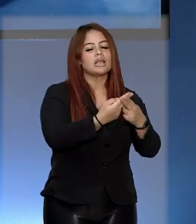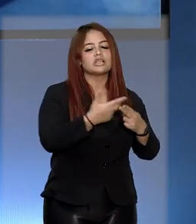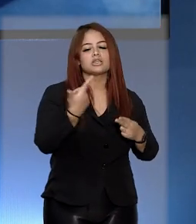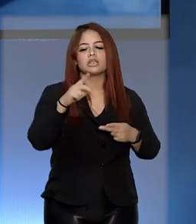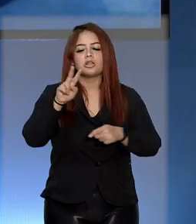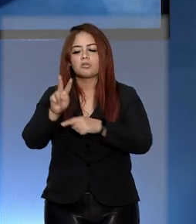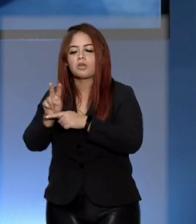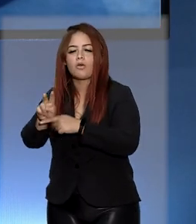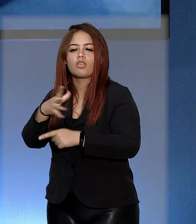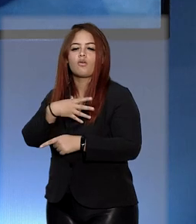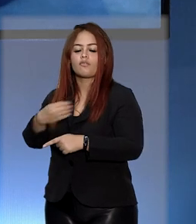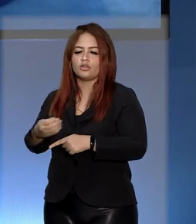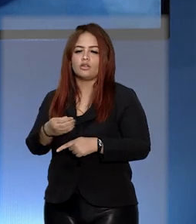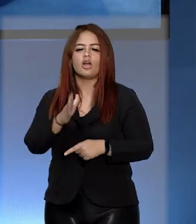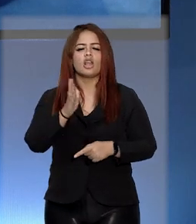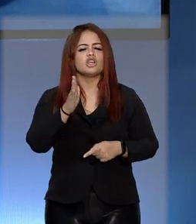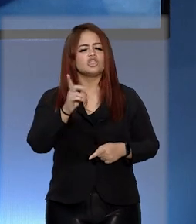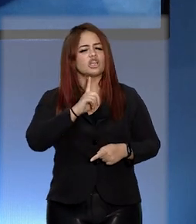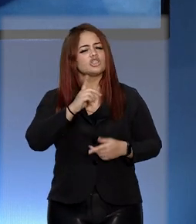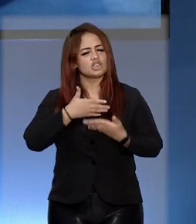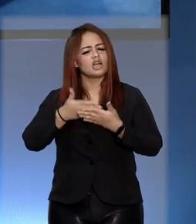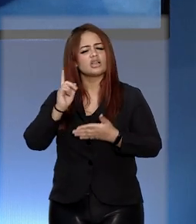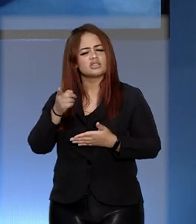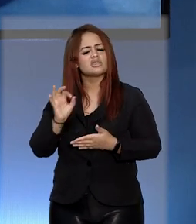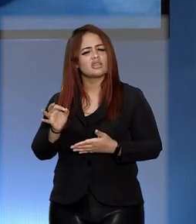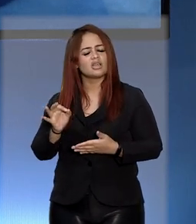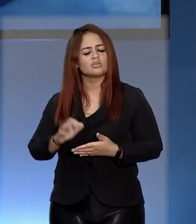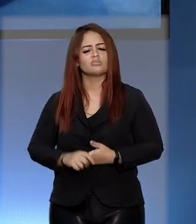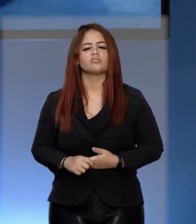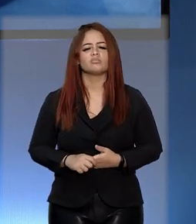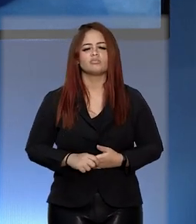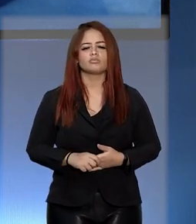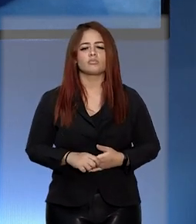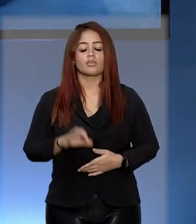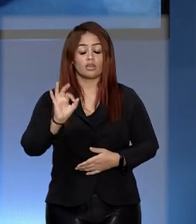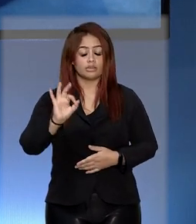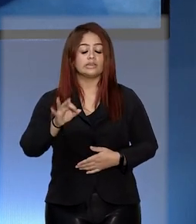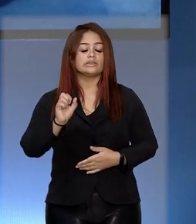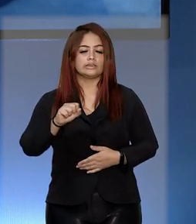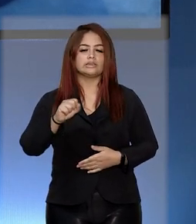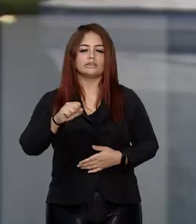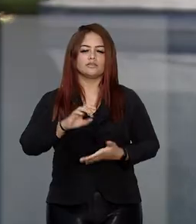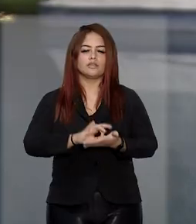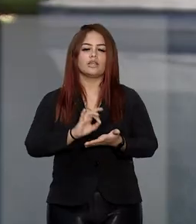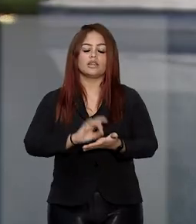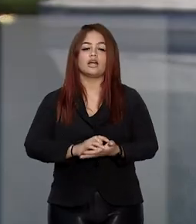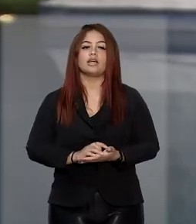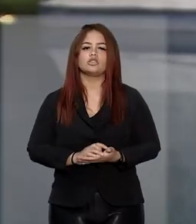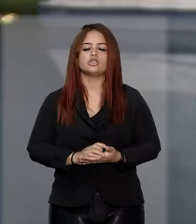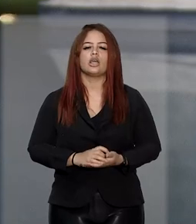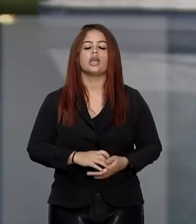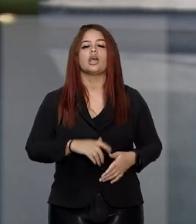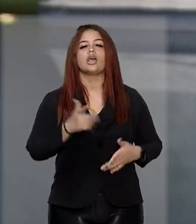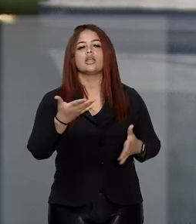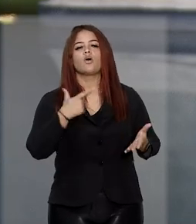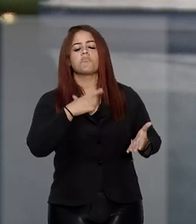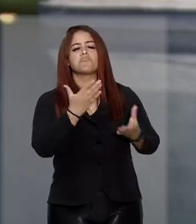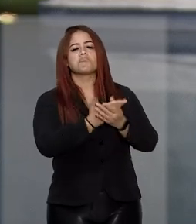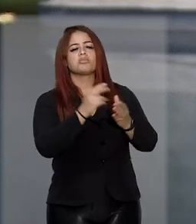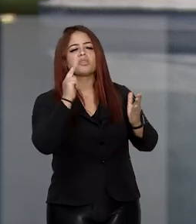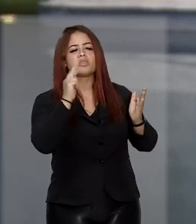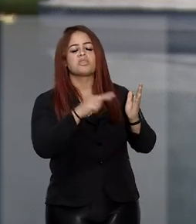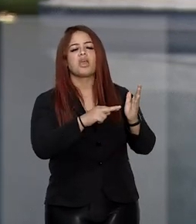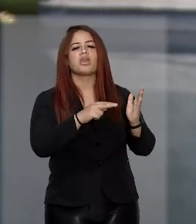Samanta, ela já estava sem a guarda da criança há algum tempo, né? É isso mesmo, Kátia. De acordo com os autos, a mulher